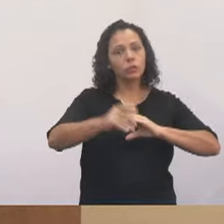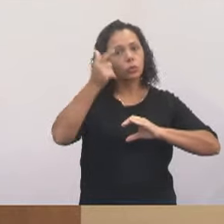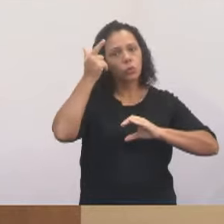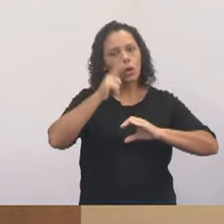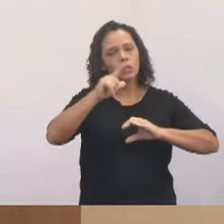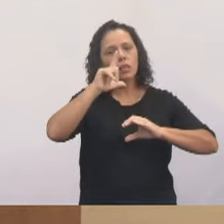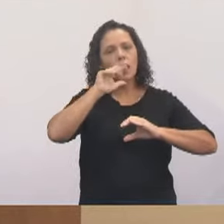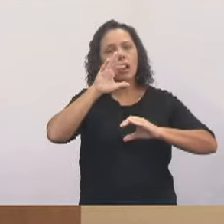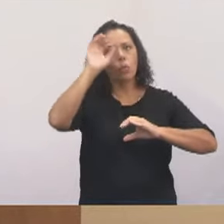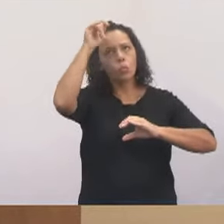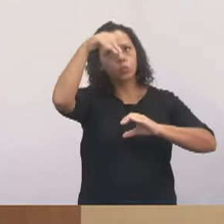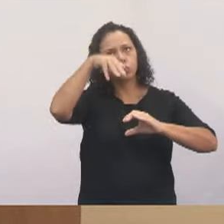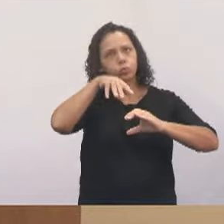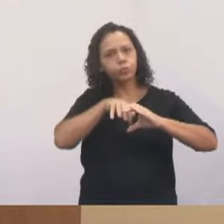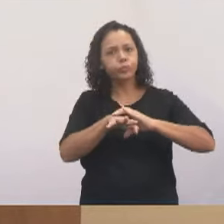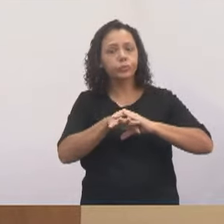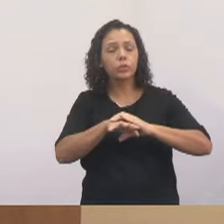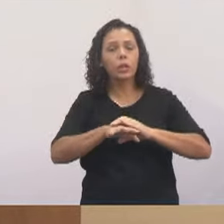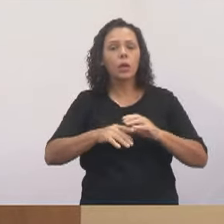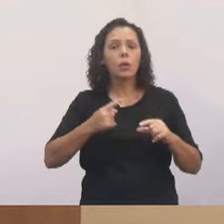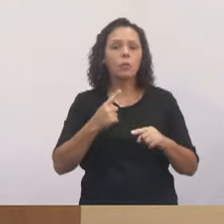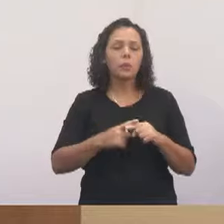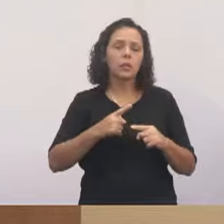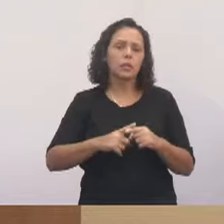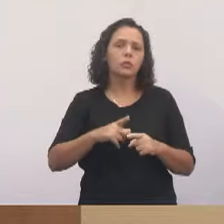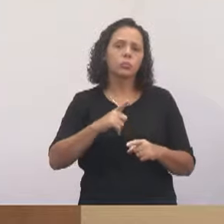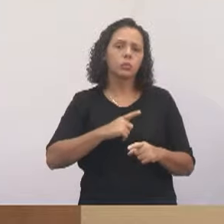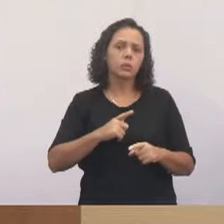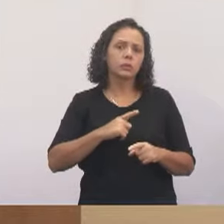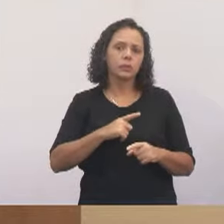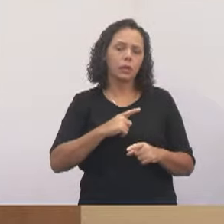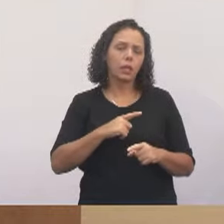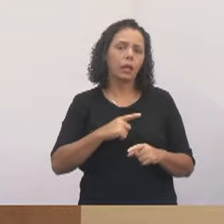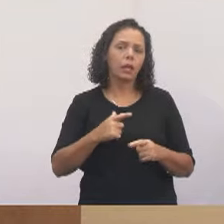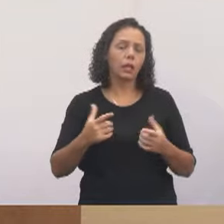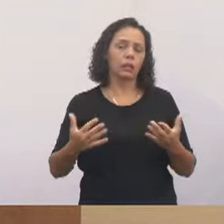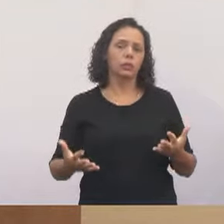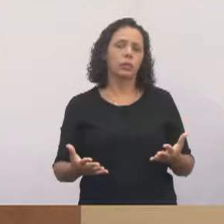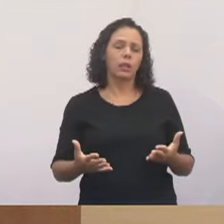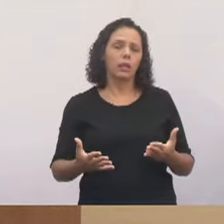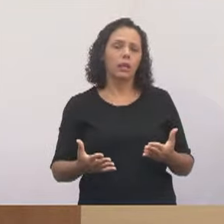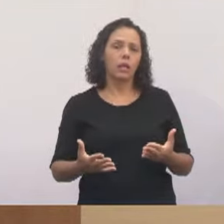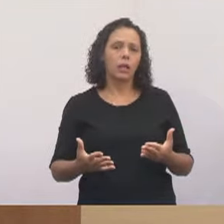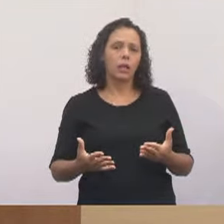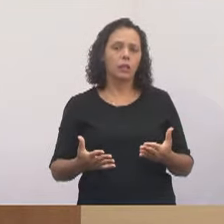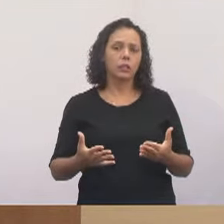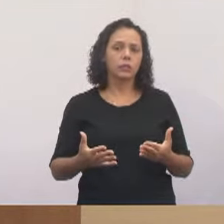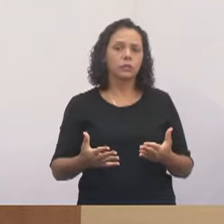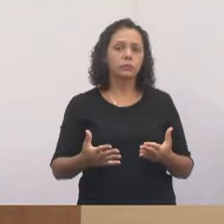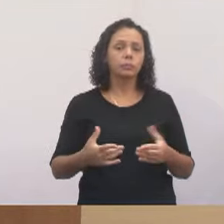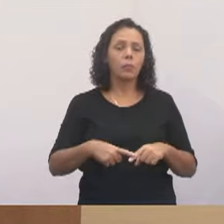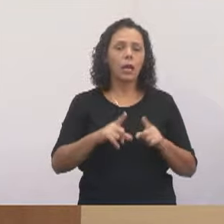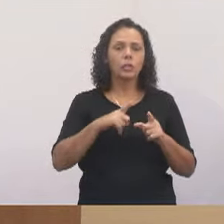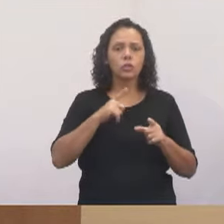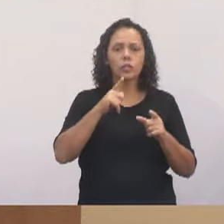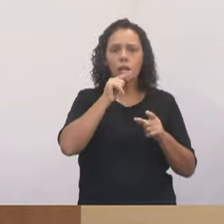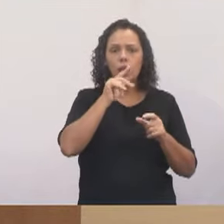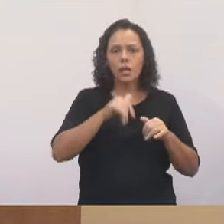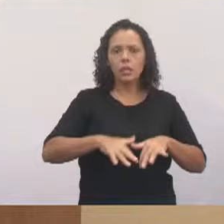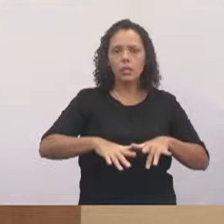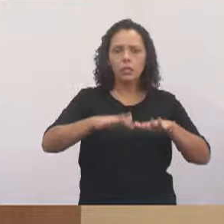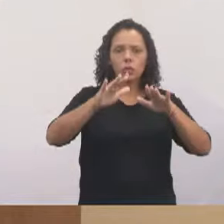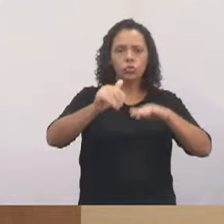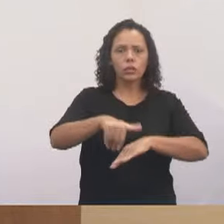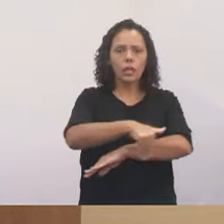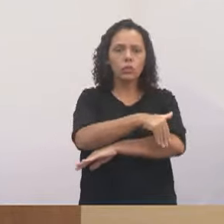da água que cai. Mesmo tendo uma escada hidráulica e a valeta, isso estava causando enchente na Elgolande